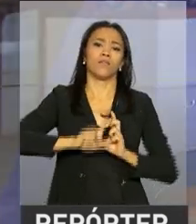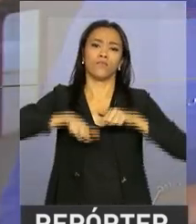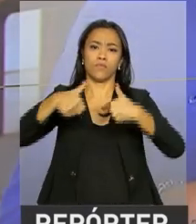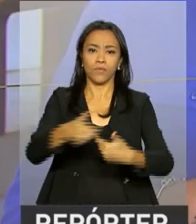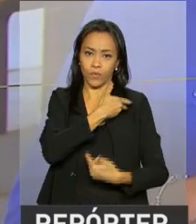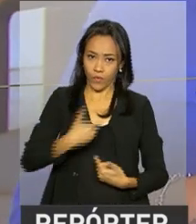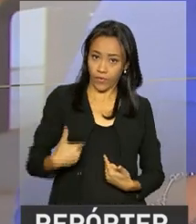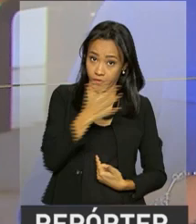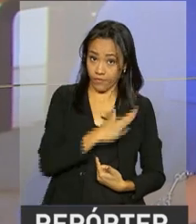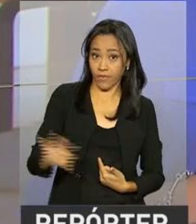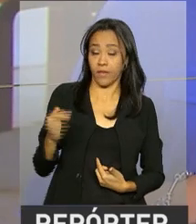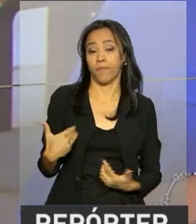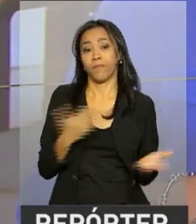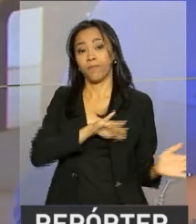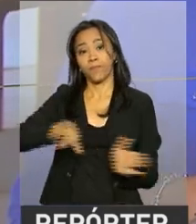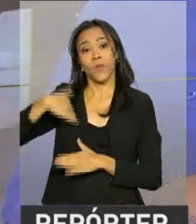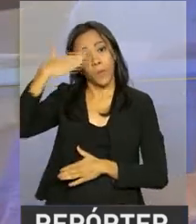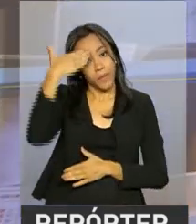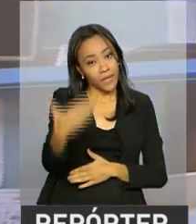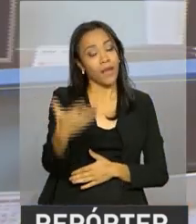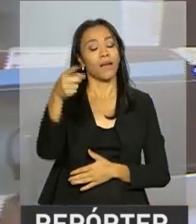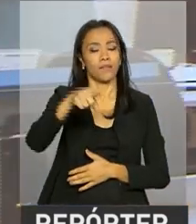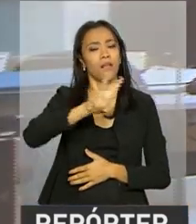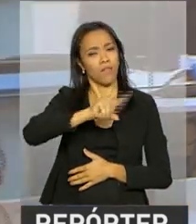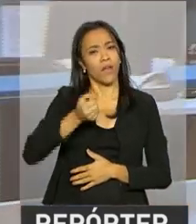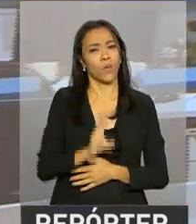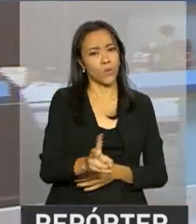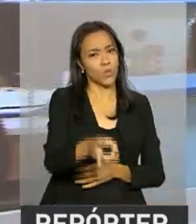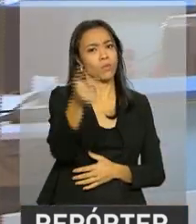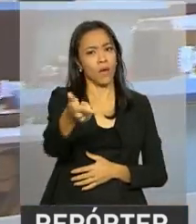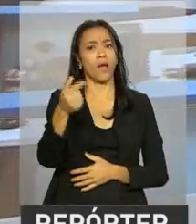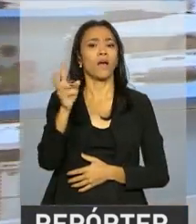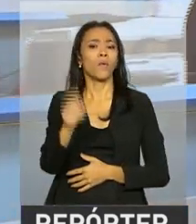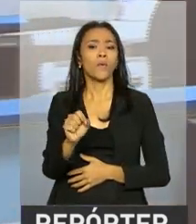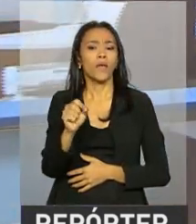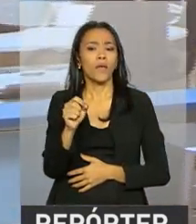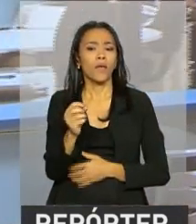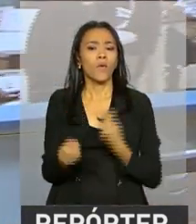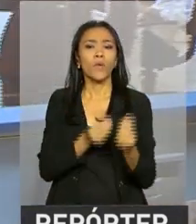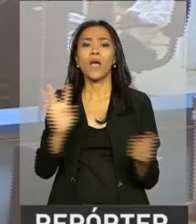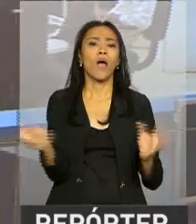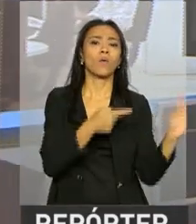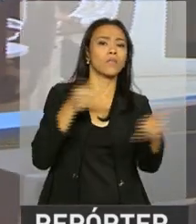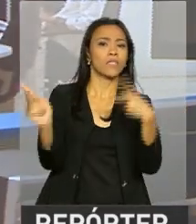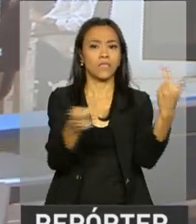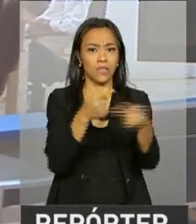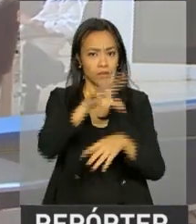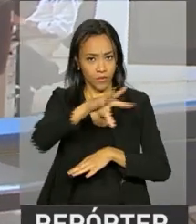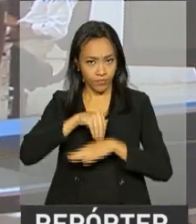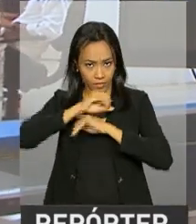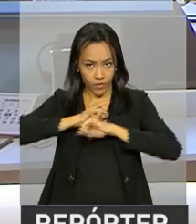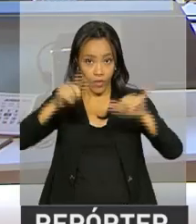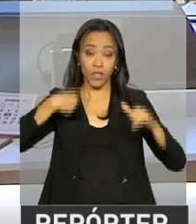é com você. Obrigado, Thaísa, pelas suas informações. A Thaísa Dias vai continuar no Palácio Panalto acompanhando os acontecimentos por lá. E nós